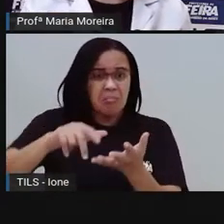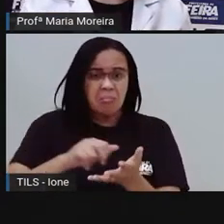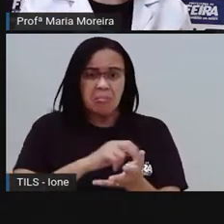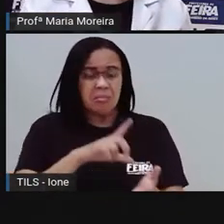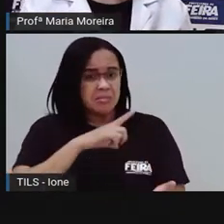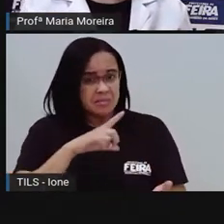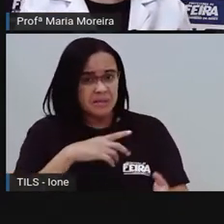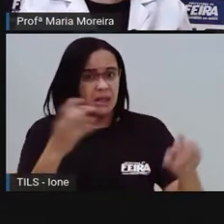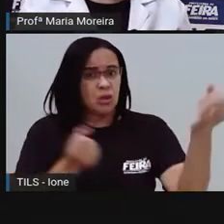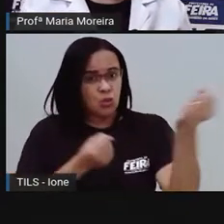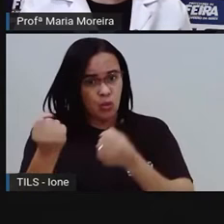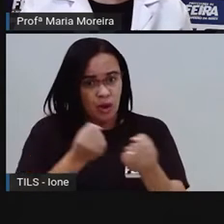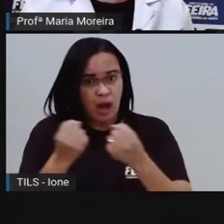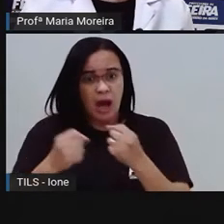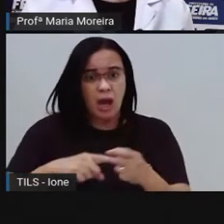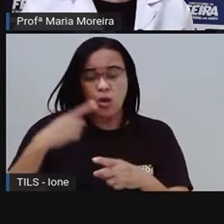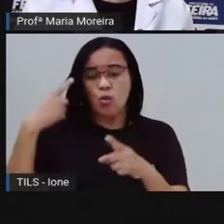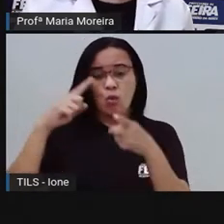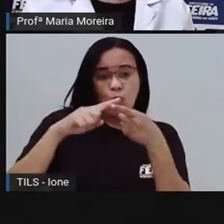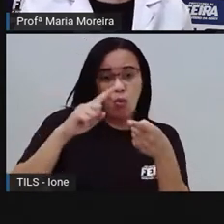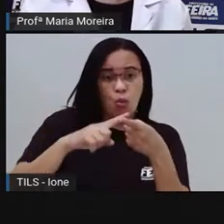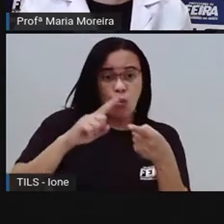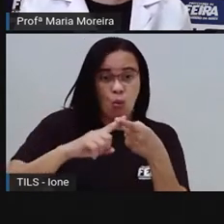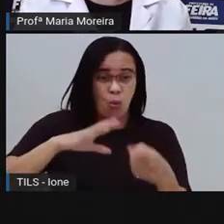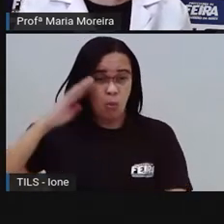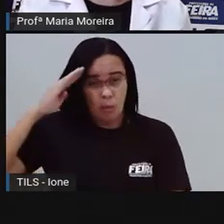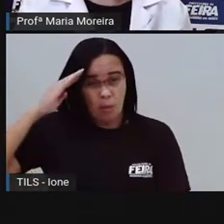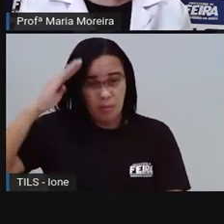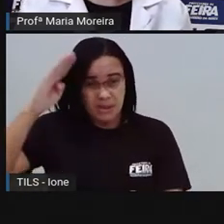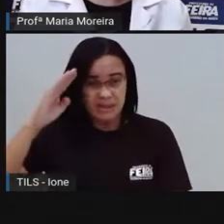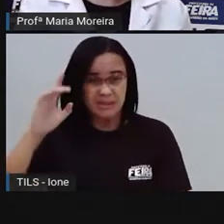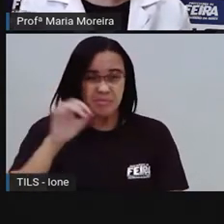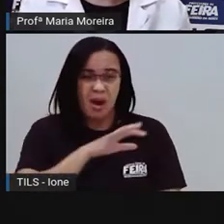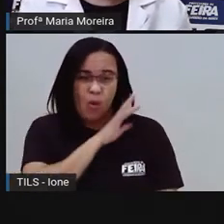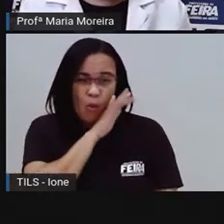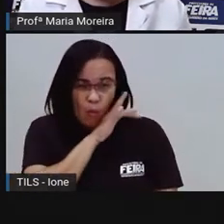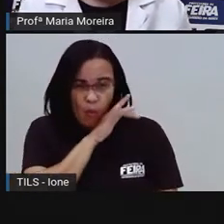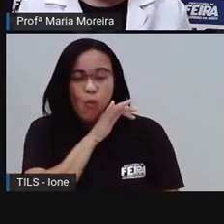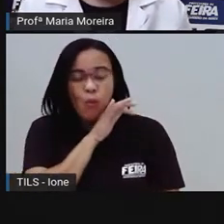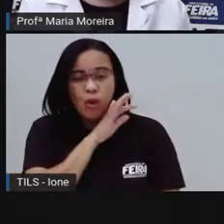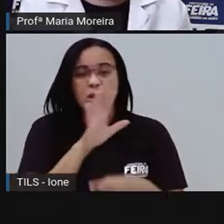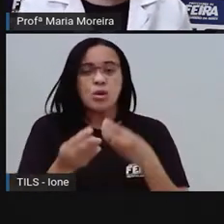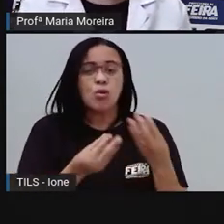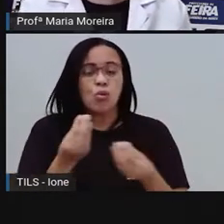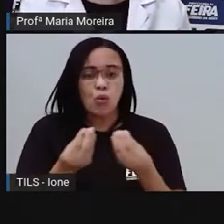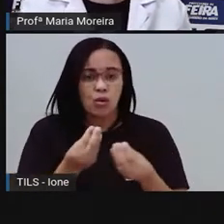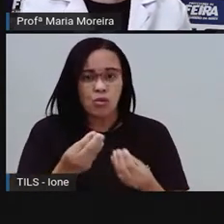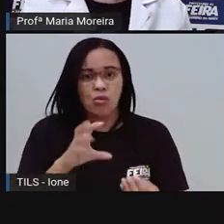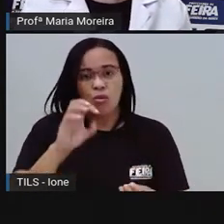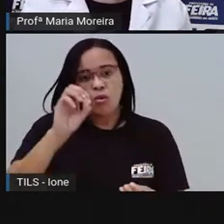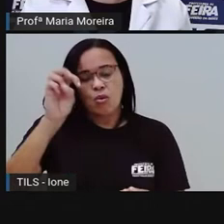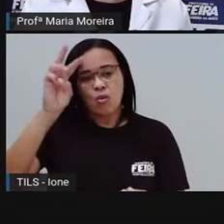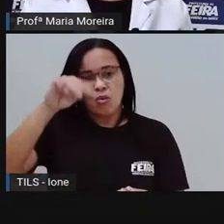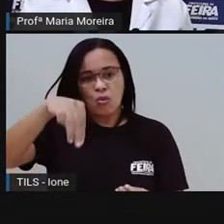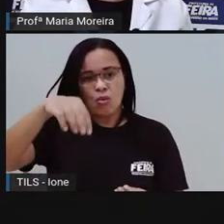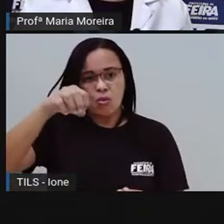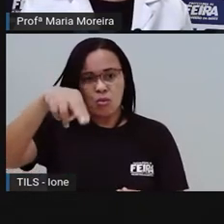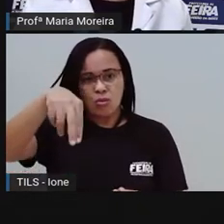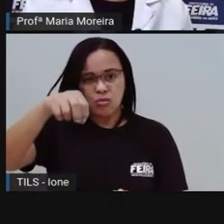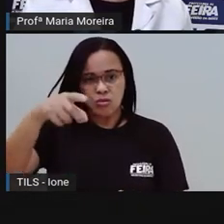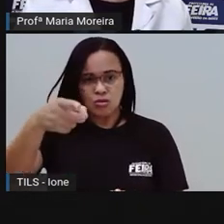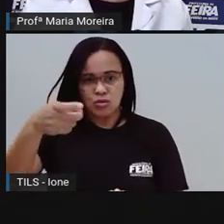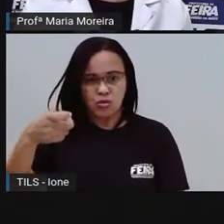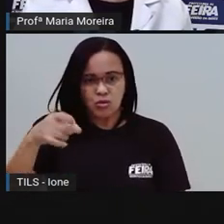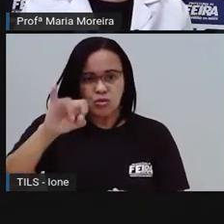veículos, o monóxido de carbono é o mais conhecido pela quantidade produzida e pelos efeitos sobre a saúde humana. E o